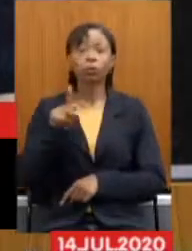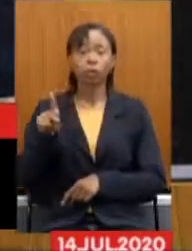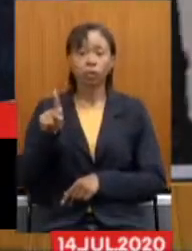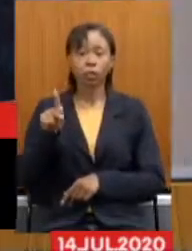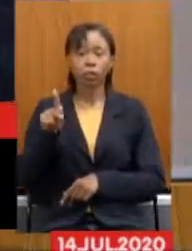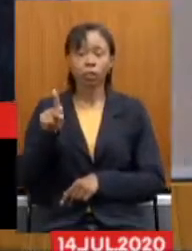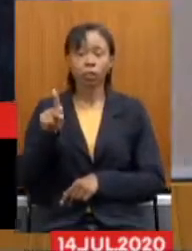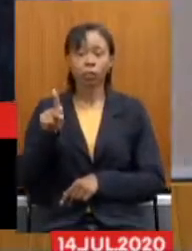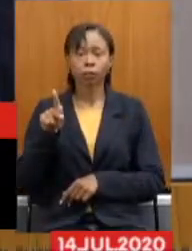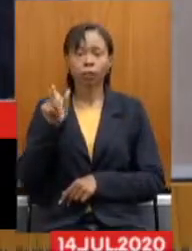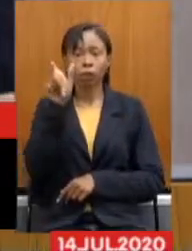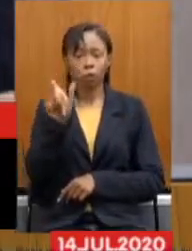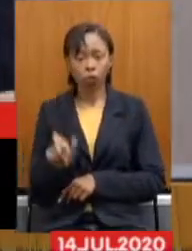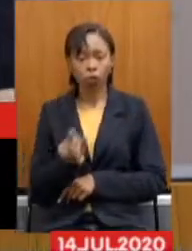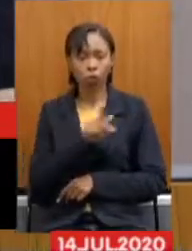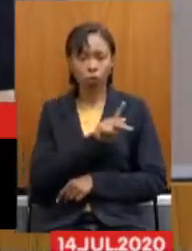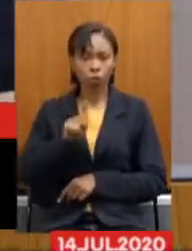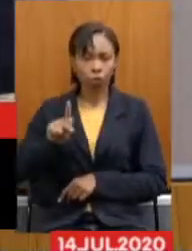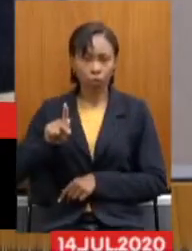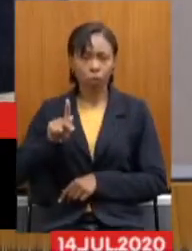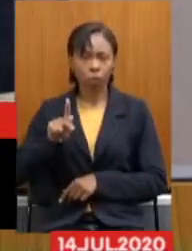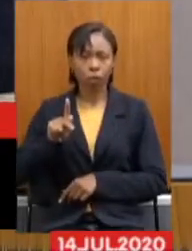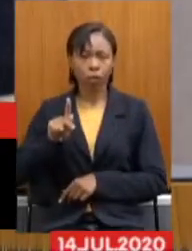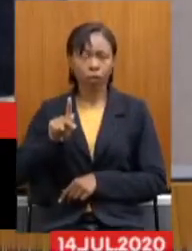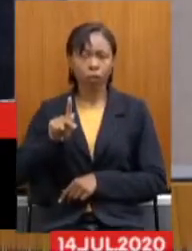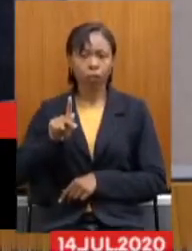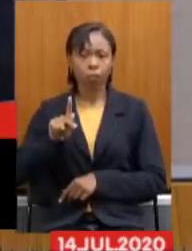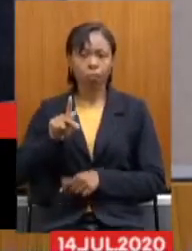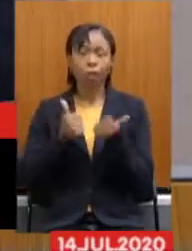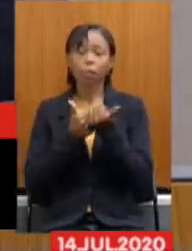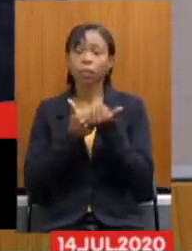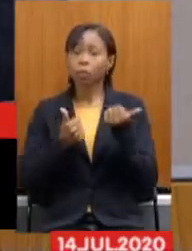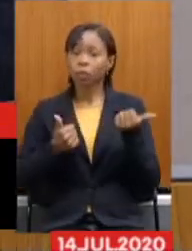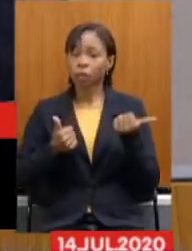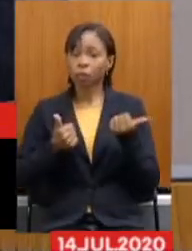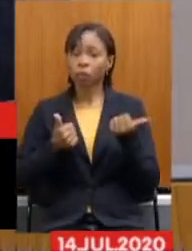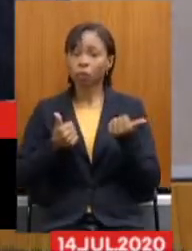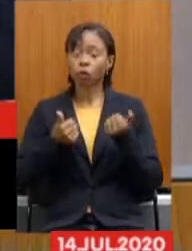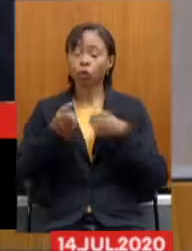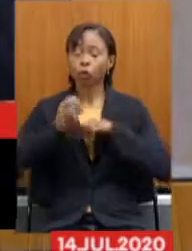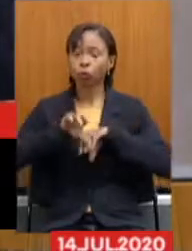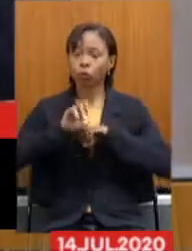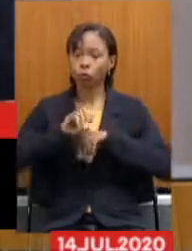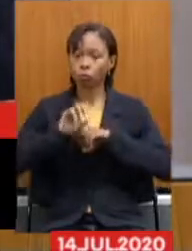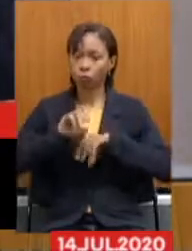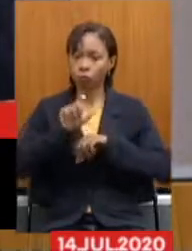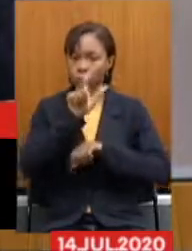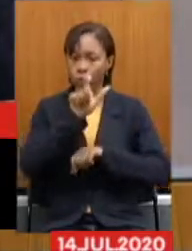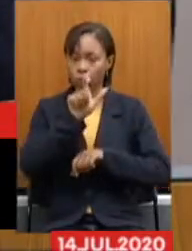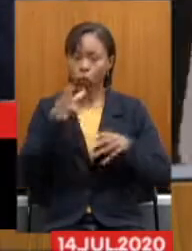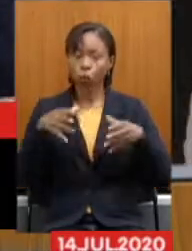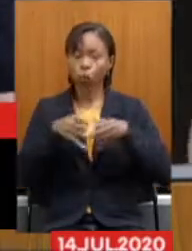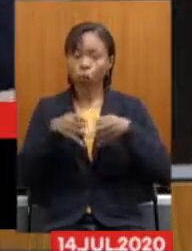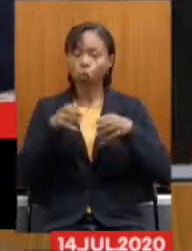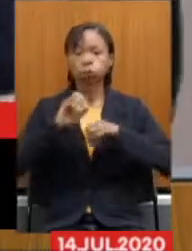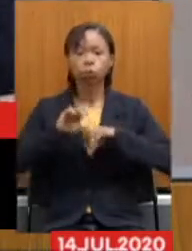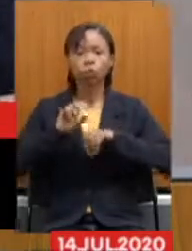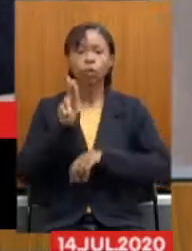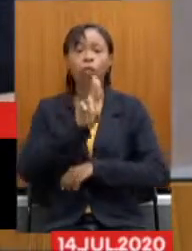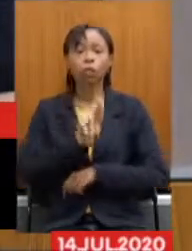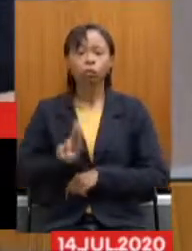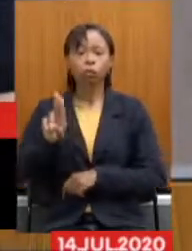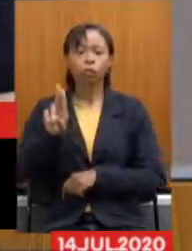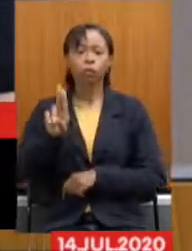direção executiva da Associação dos Docentes da Universidade